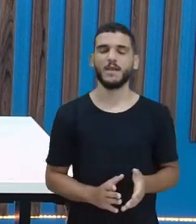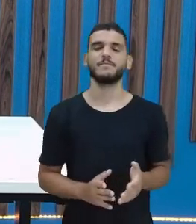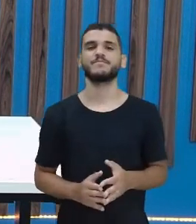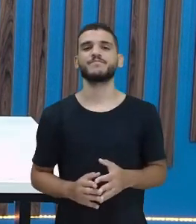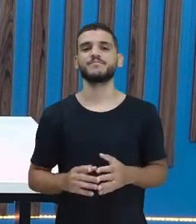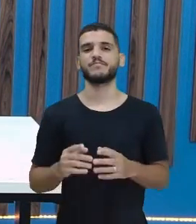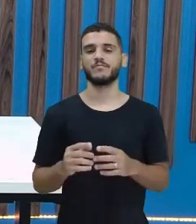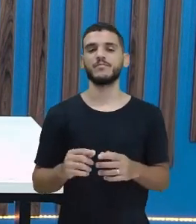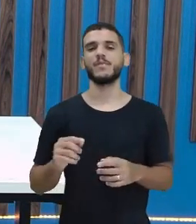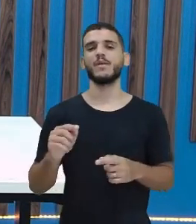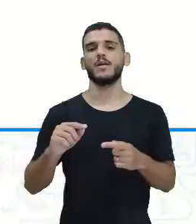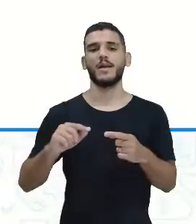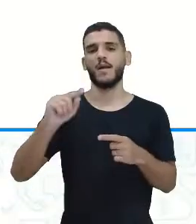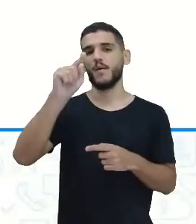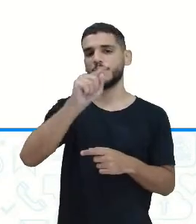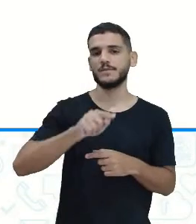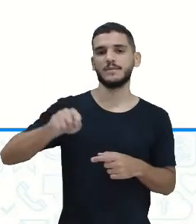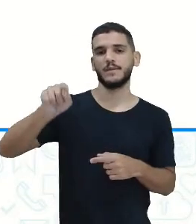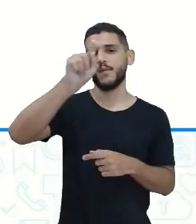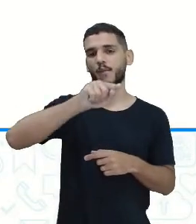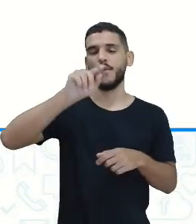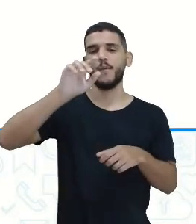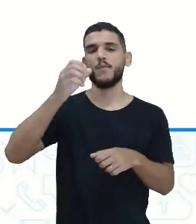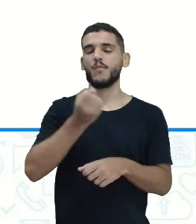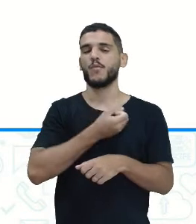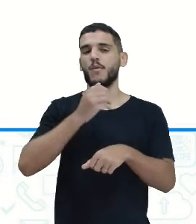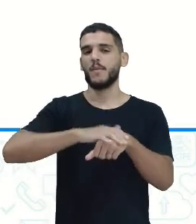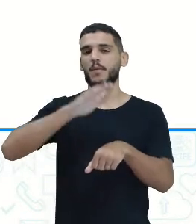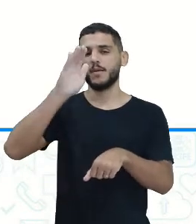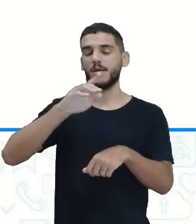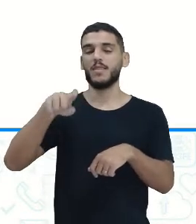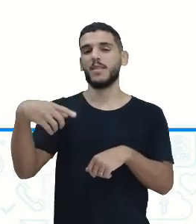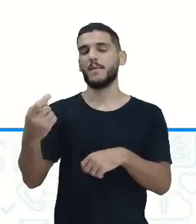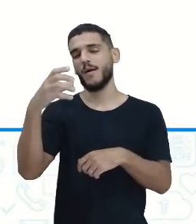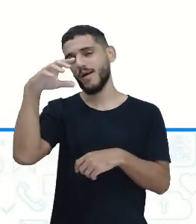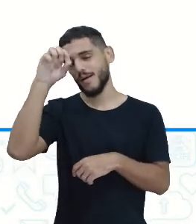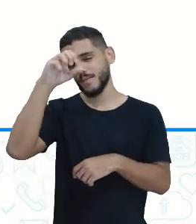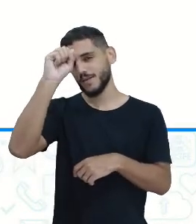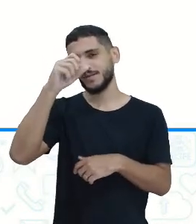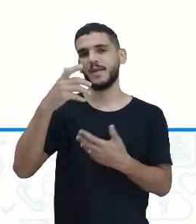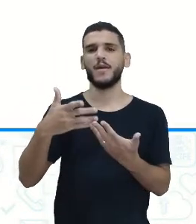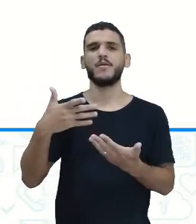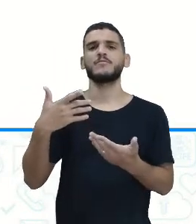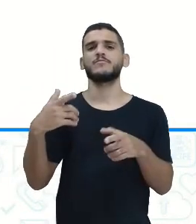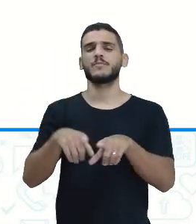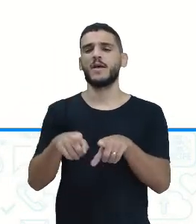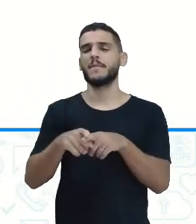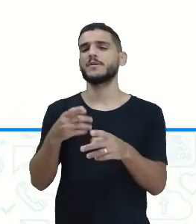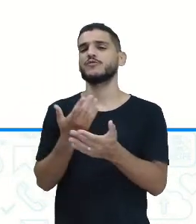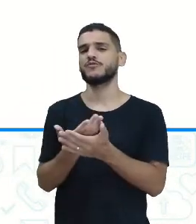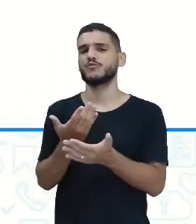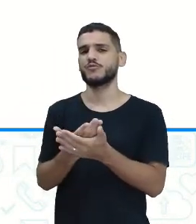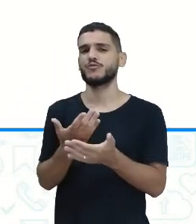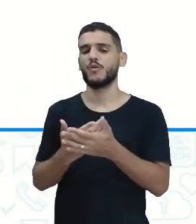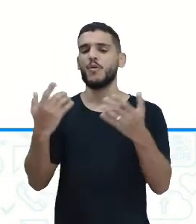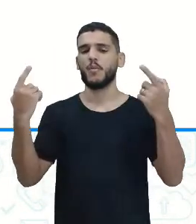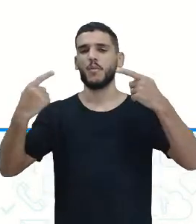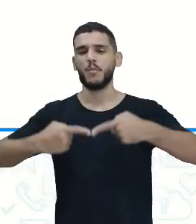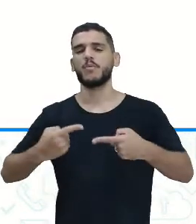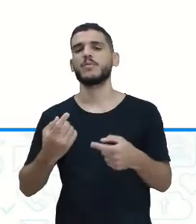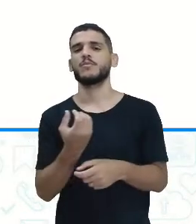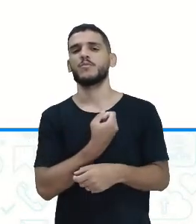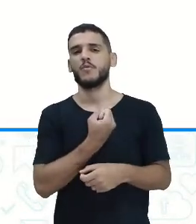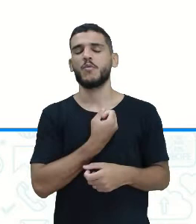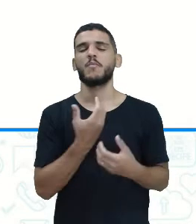Circule o maior número. Olha, depois que a gente já aprendeu aqui, já trabalhou aqui na batalha dos números, o número